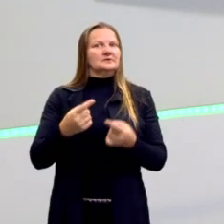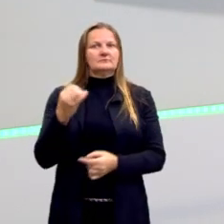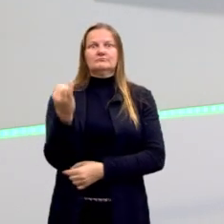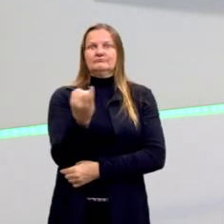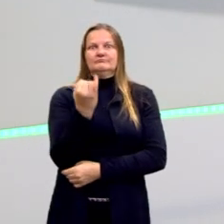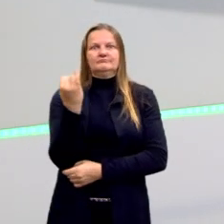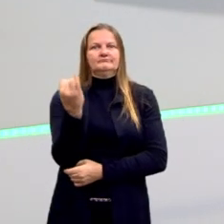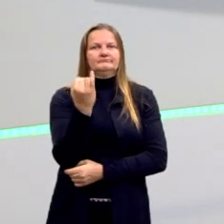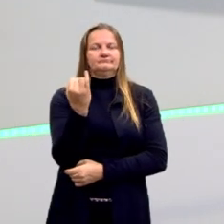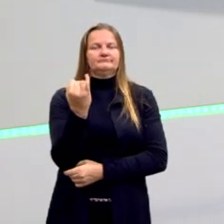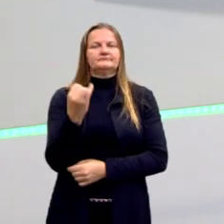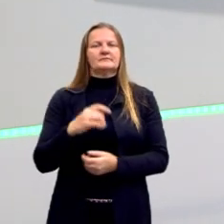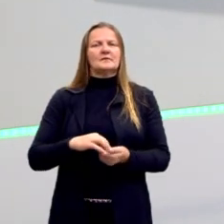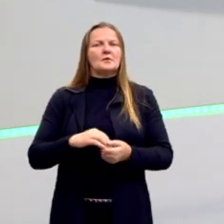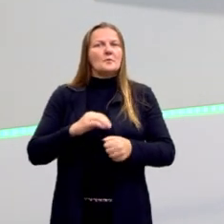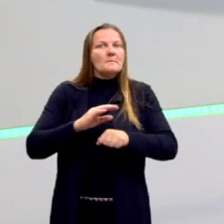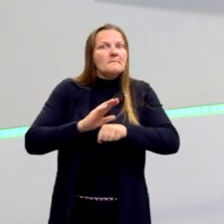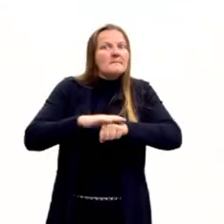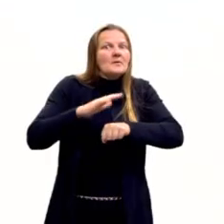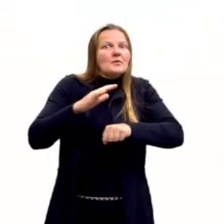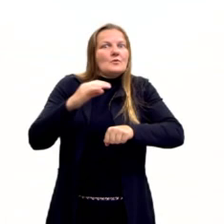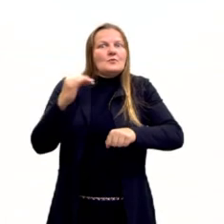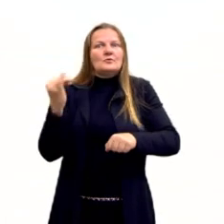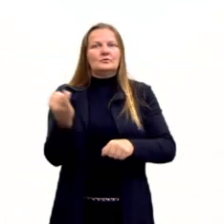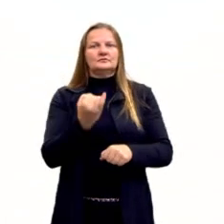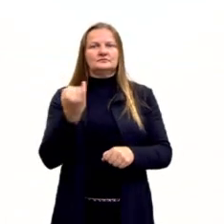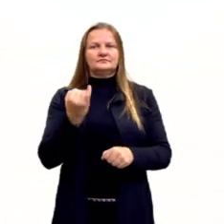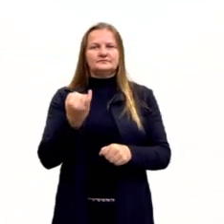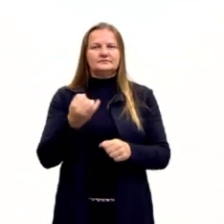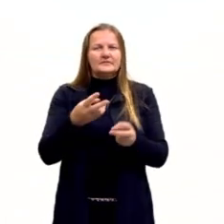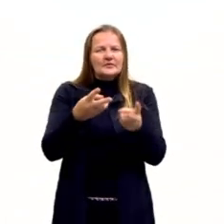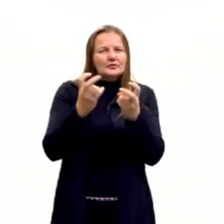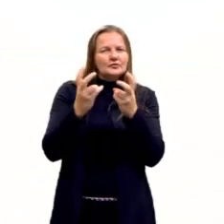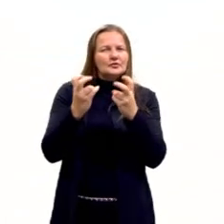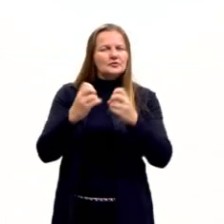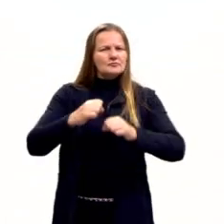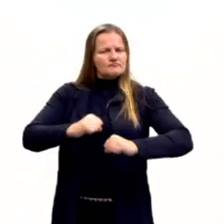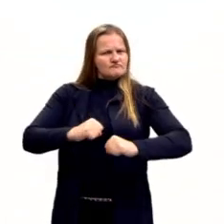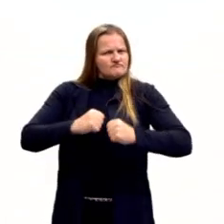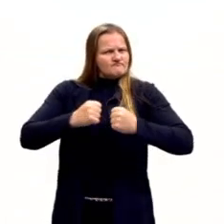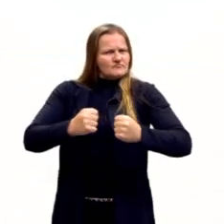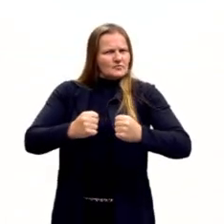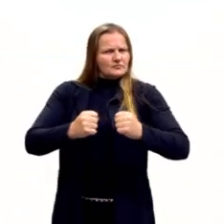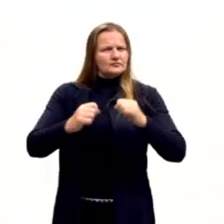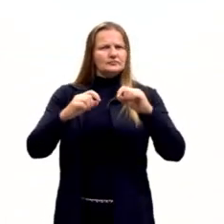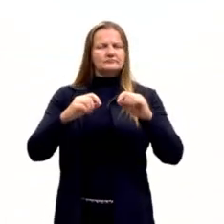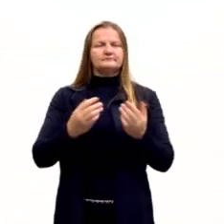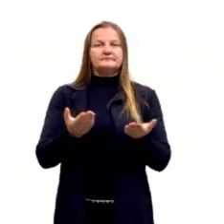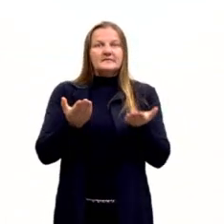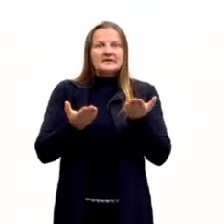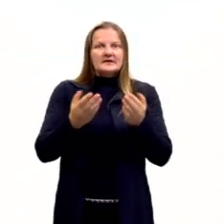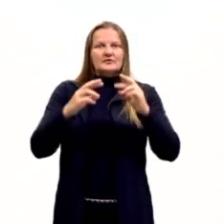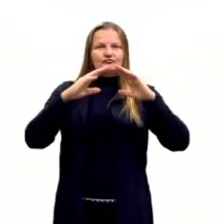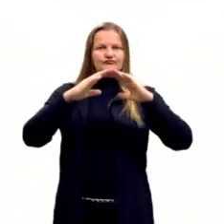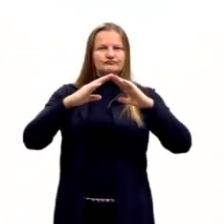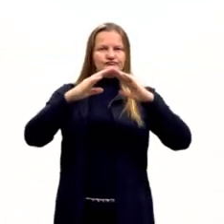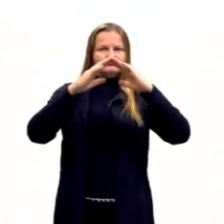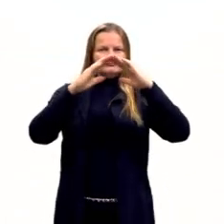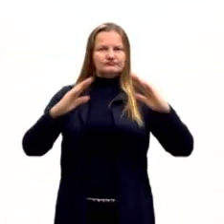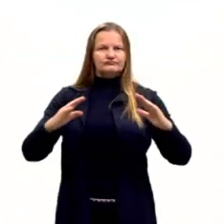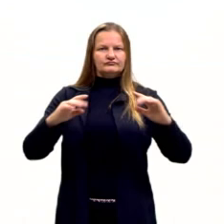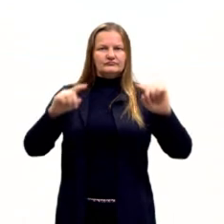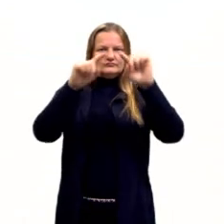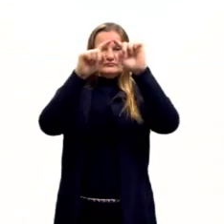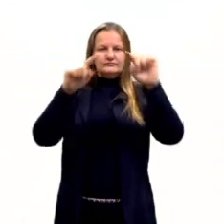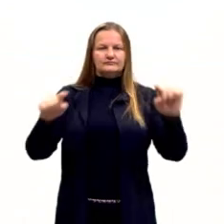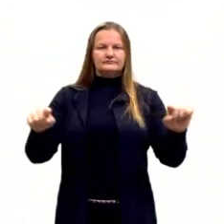ele seja considerado ali como uma fonte de rigidez ou força. E hoje nós vamos estudar os